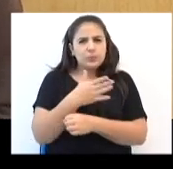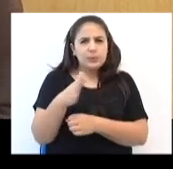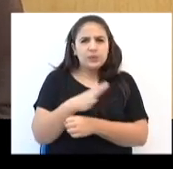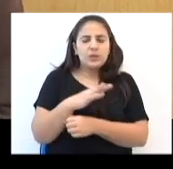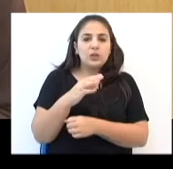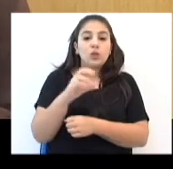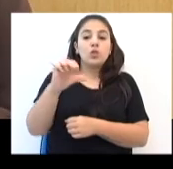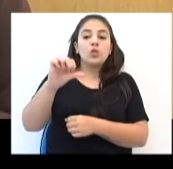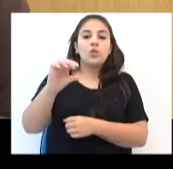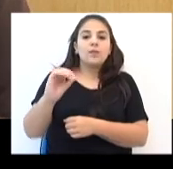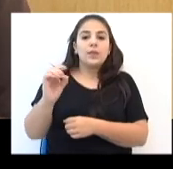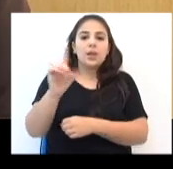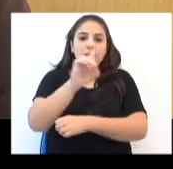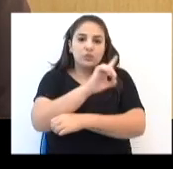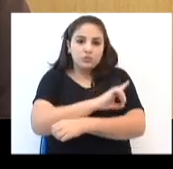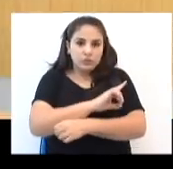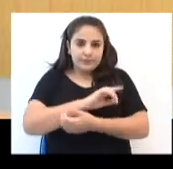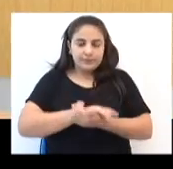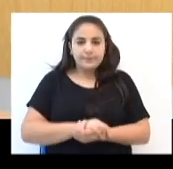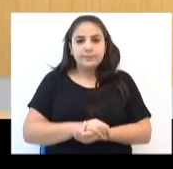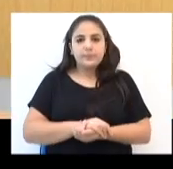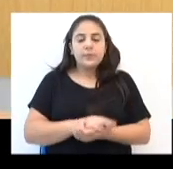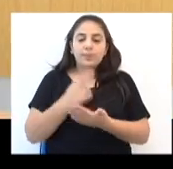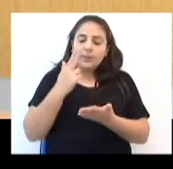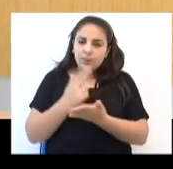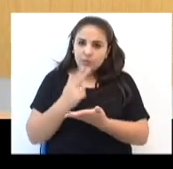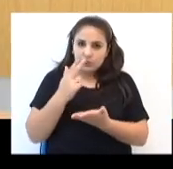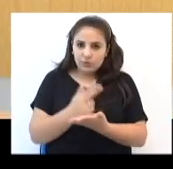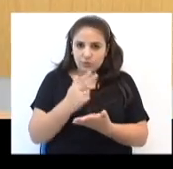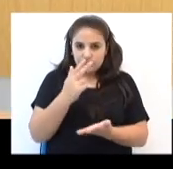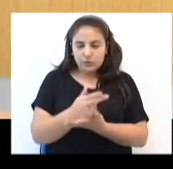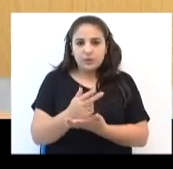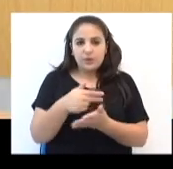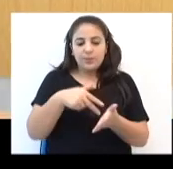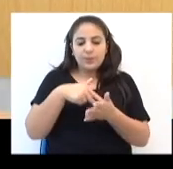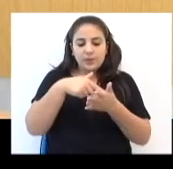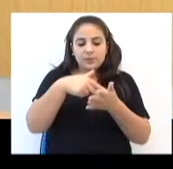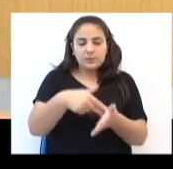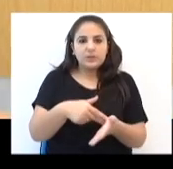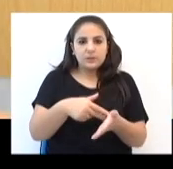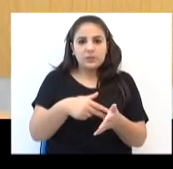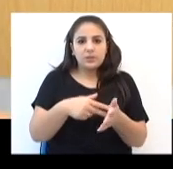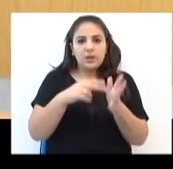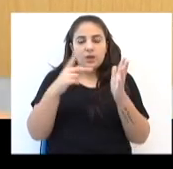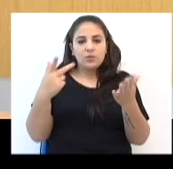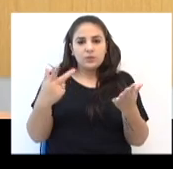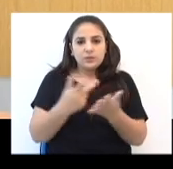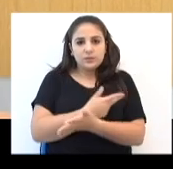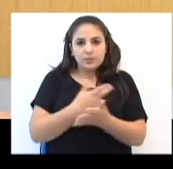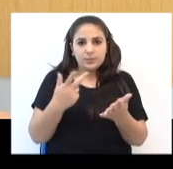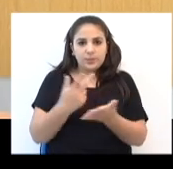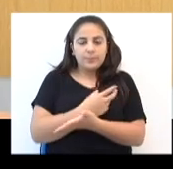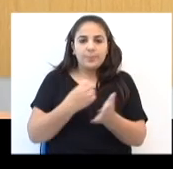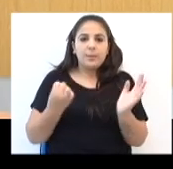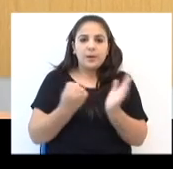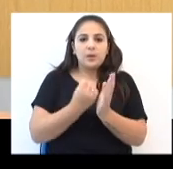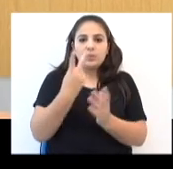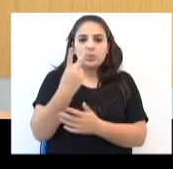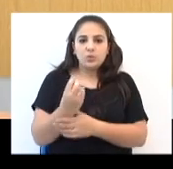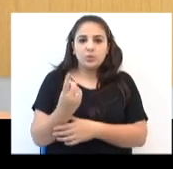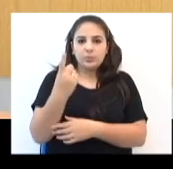aproximadamente 90 dias. Para dar sequência à reapresentação dos fatos que marcaram